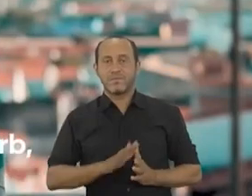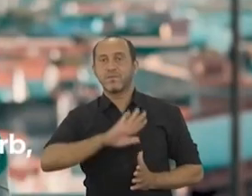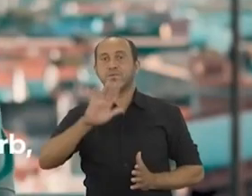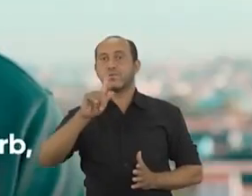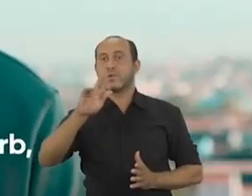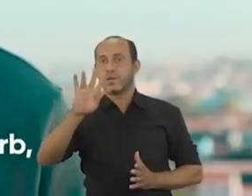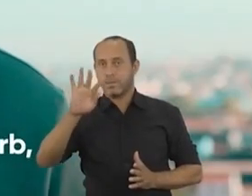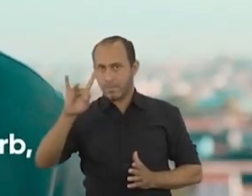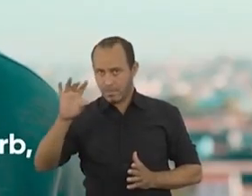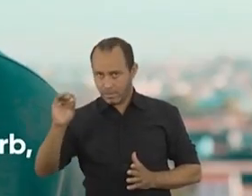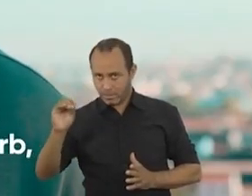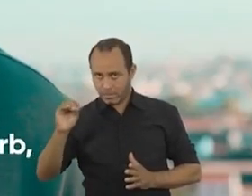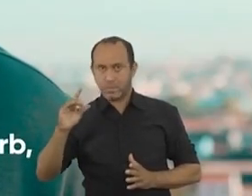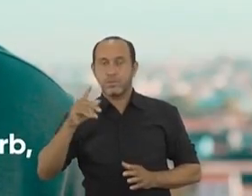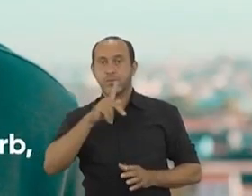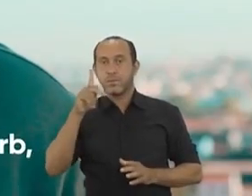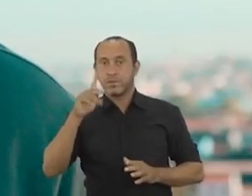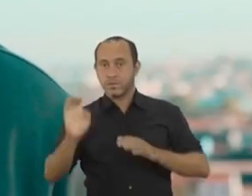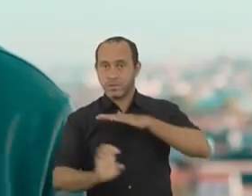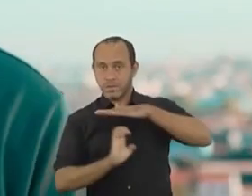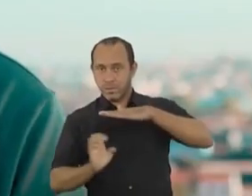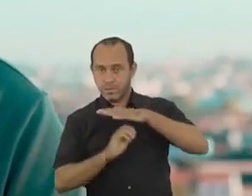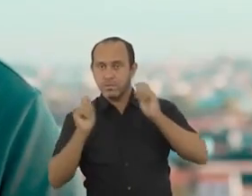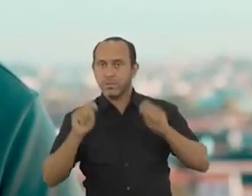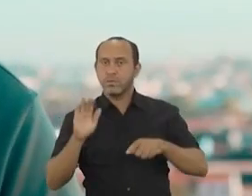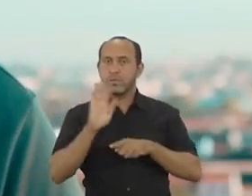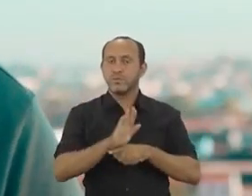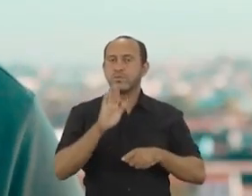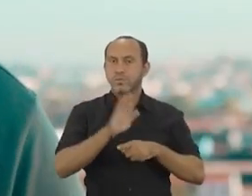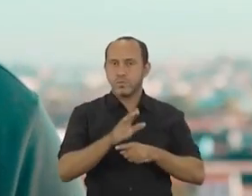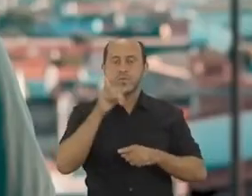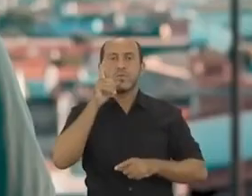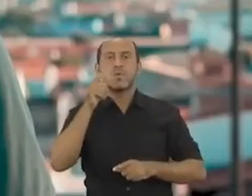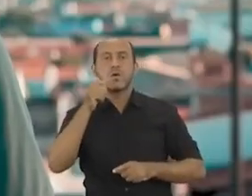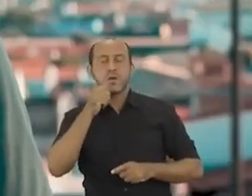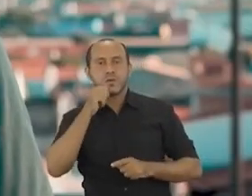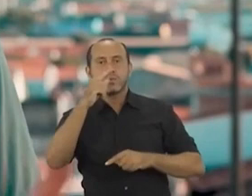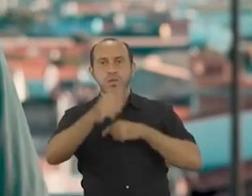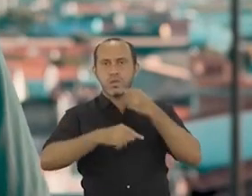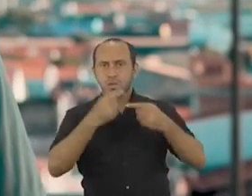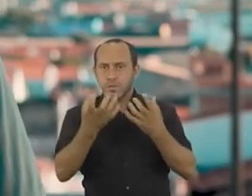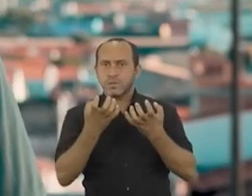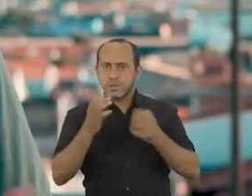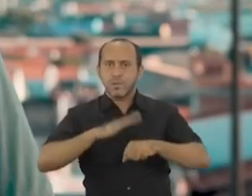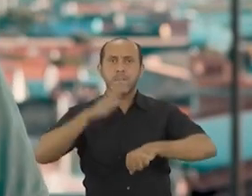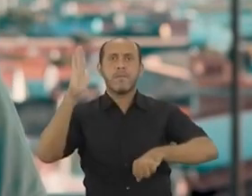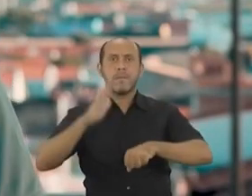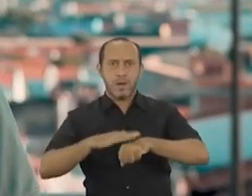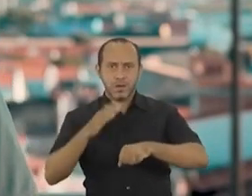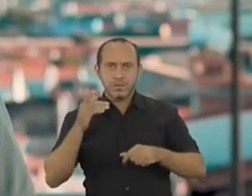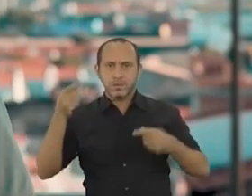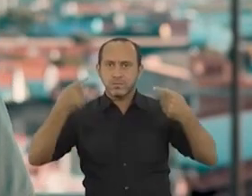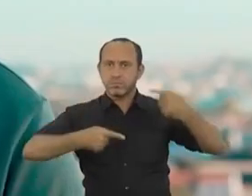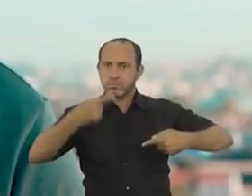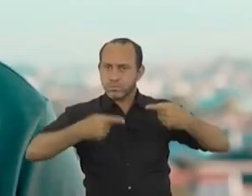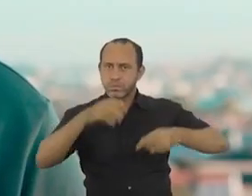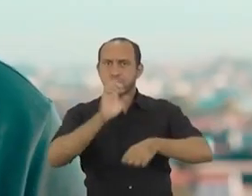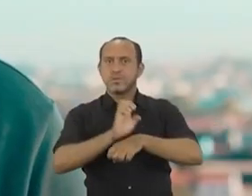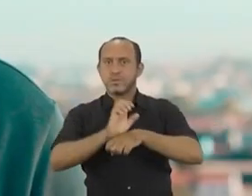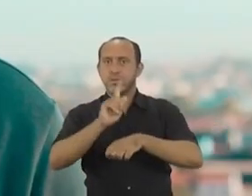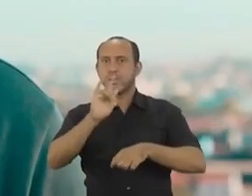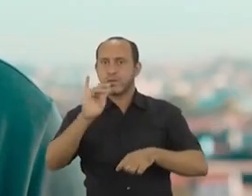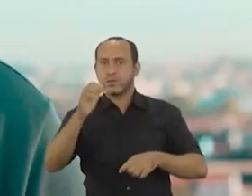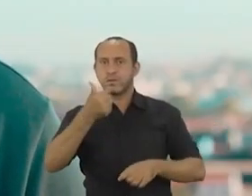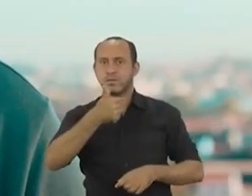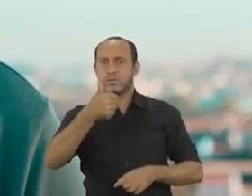Sou Garibaldi. Enquanto presidente da EMURB, pude colaborar muito com Aracaju. Depois, quis ir mais longe e entrei para a política estadual.